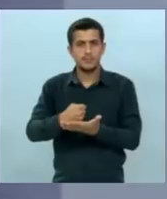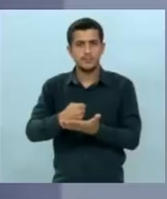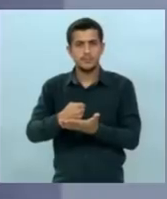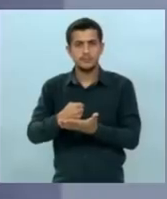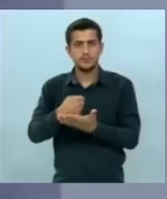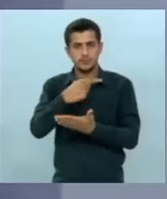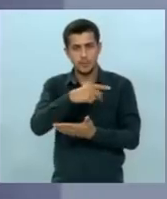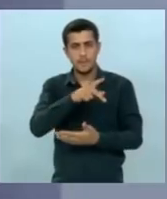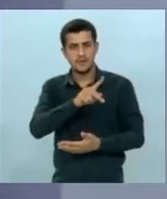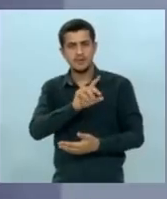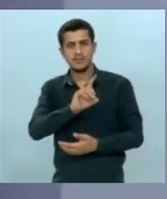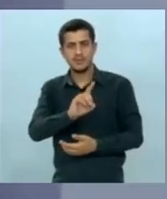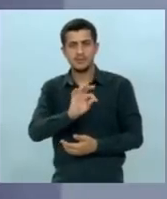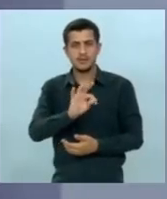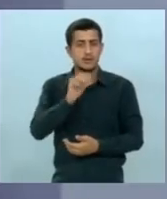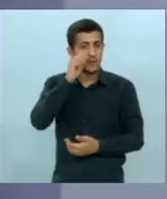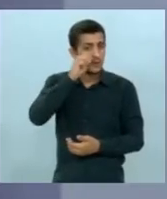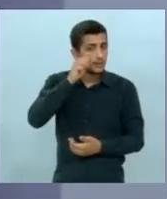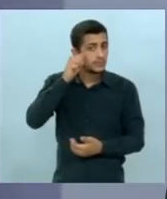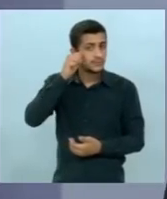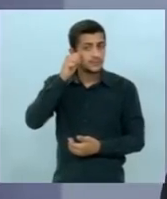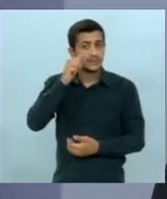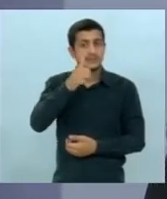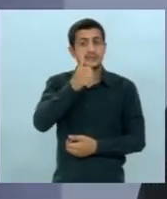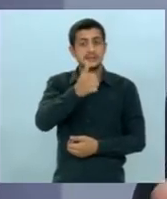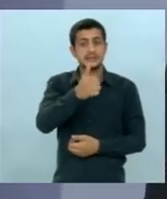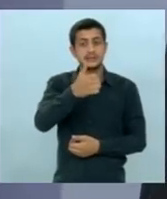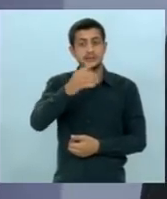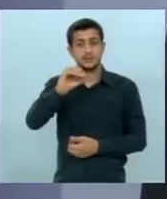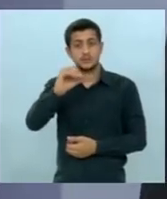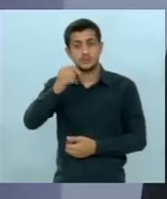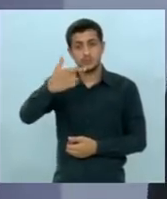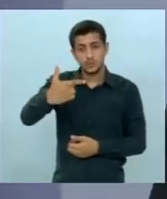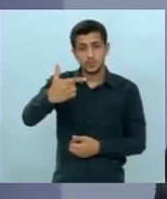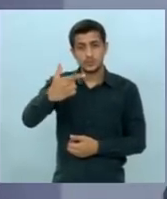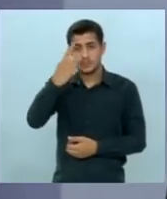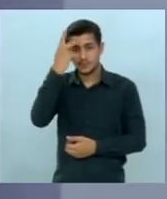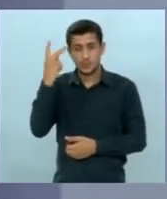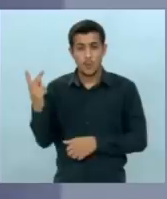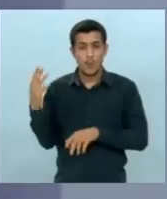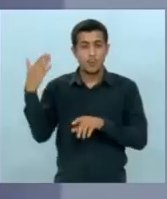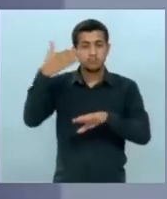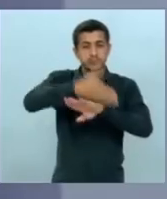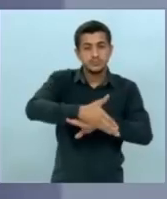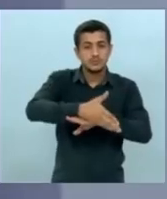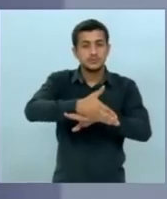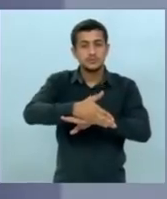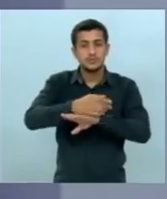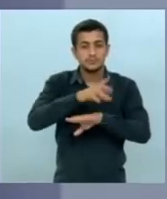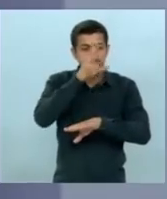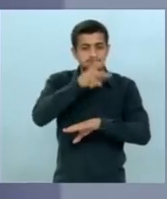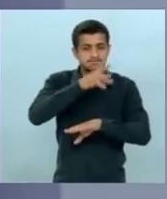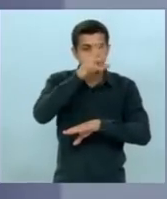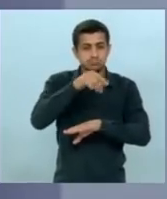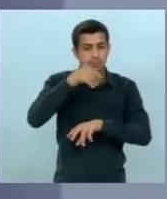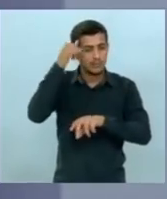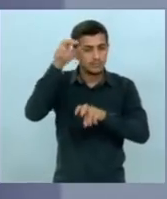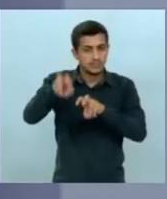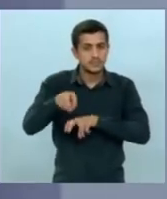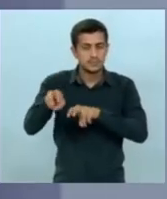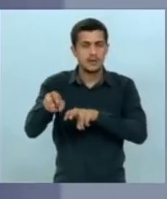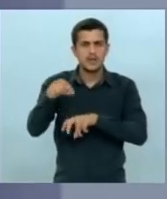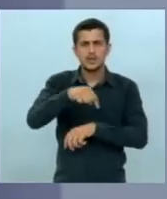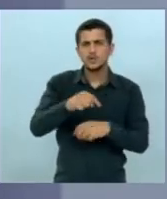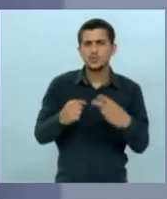adversário, do ex-governador André, teve 102 invasões. Nós tivemos duas no nosso governo. E por quê? Porque nós